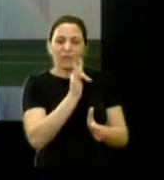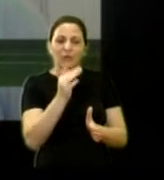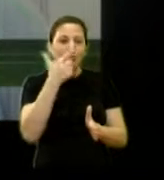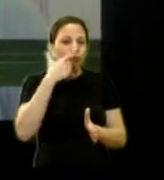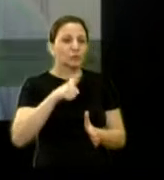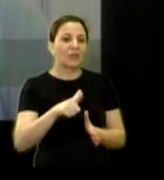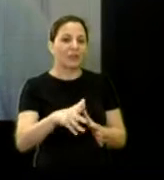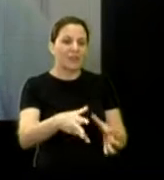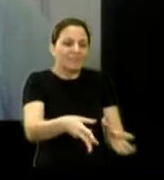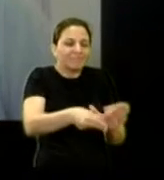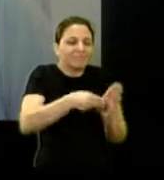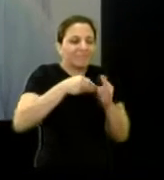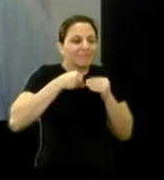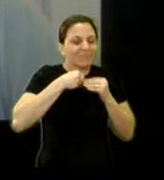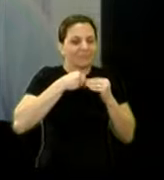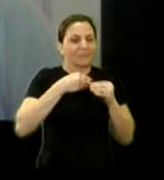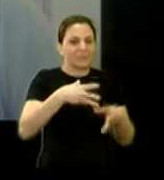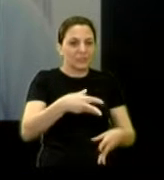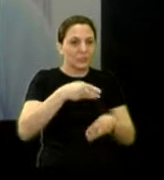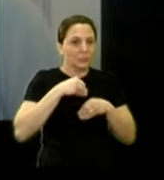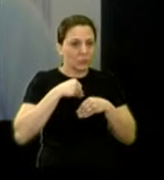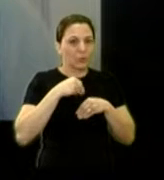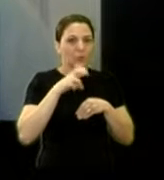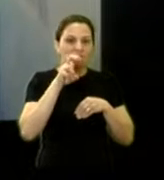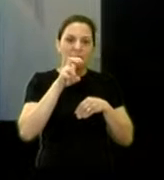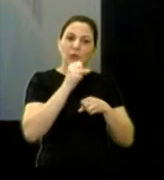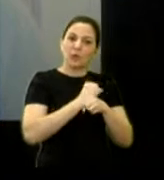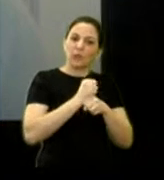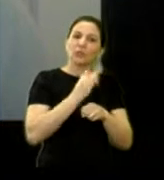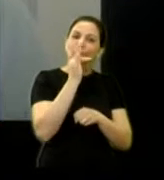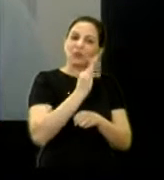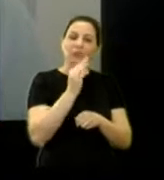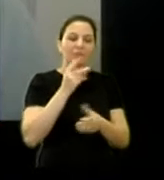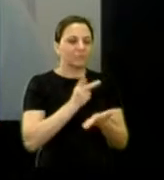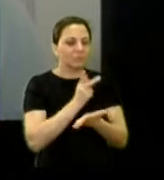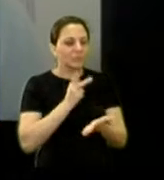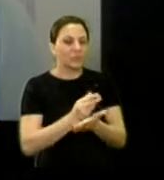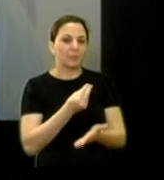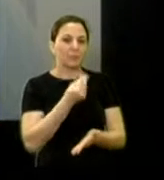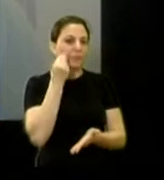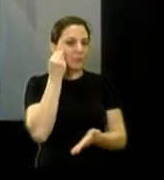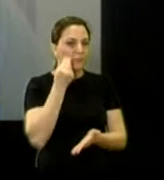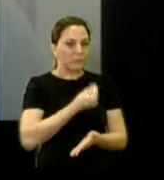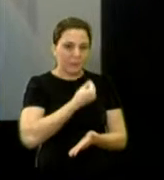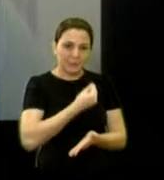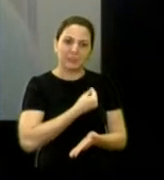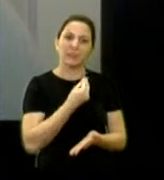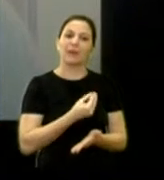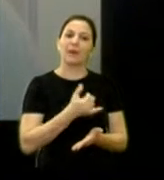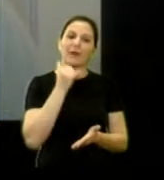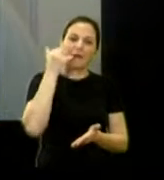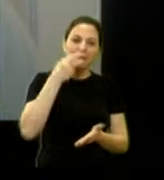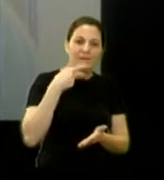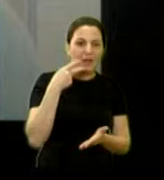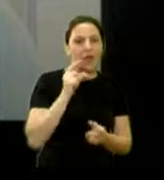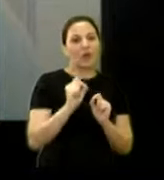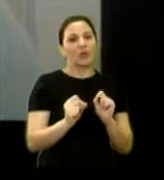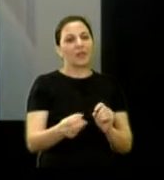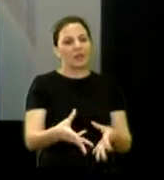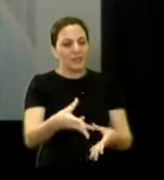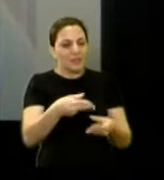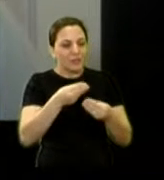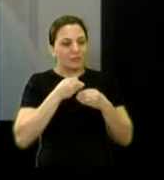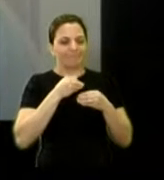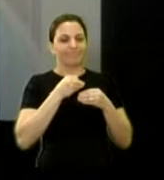formação. Eu participei da SAF durante os meus cinco anos de faculdade e eu não tenho nem o que falar o que isso acrescentou para a minha vida,